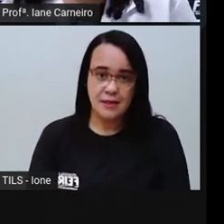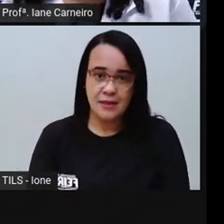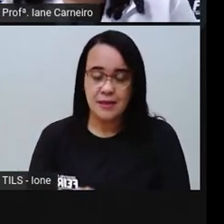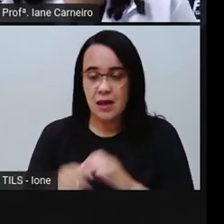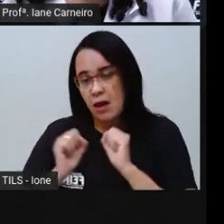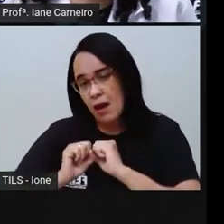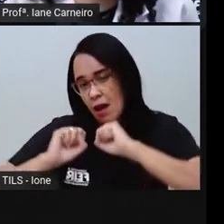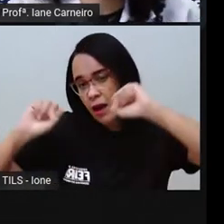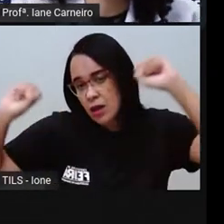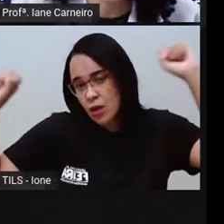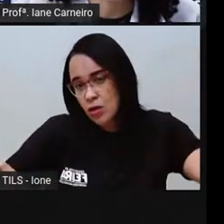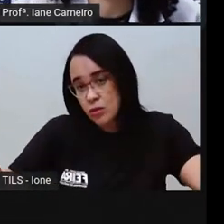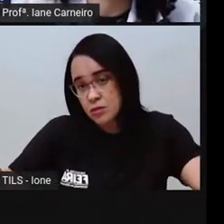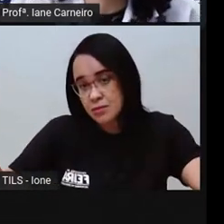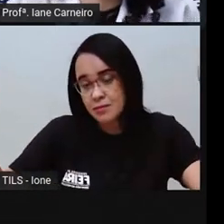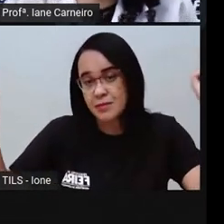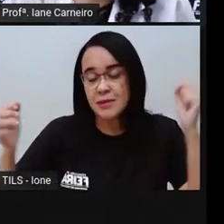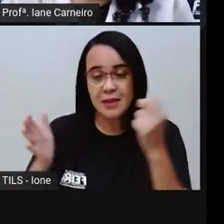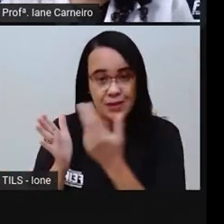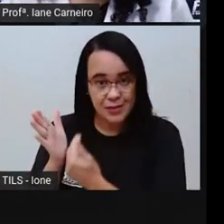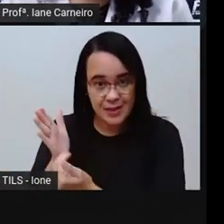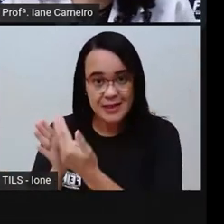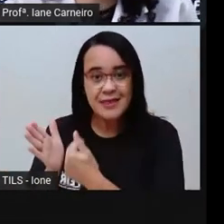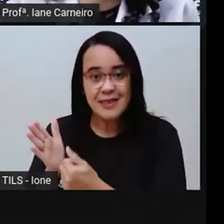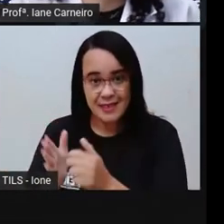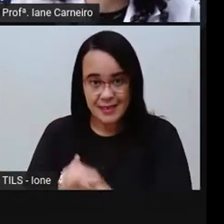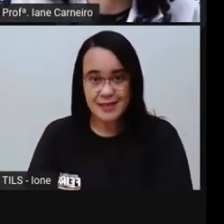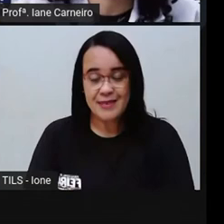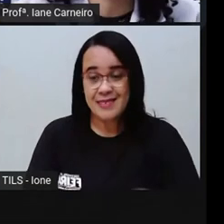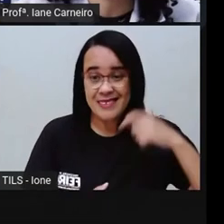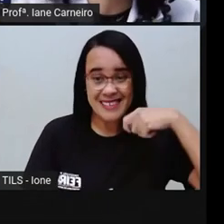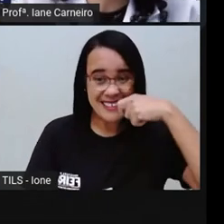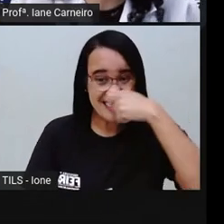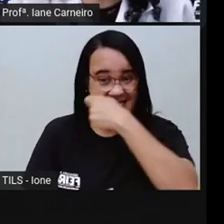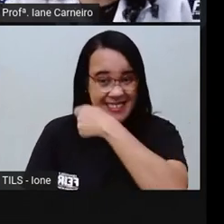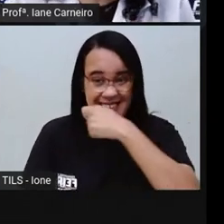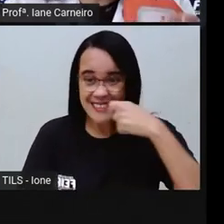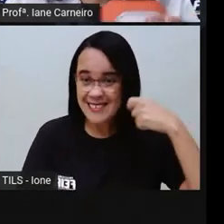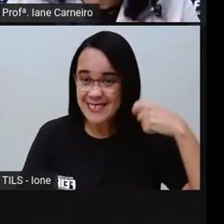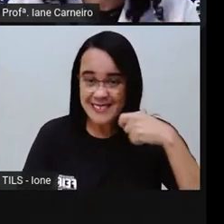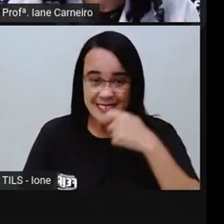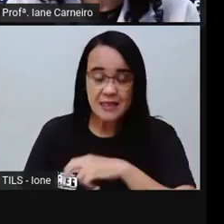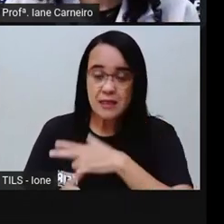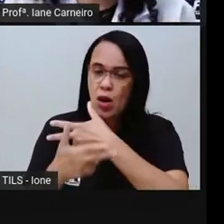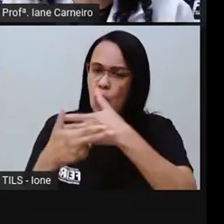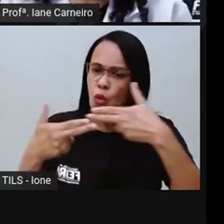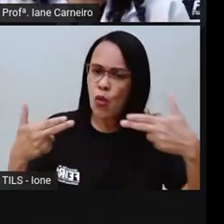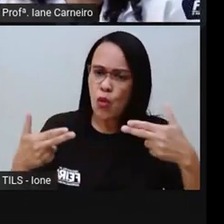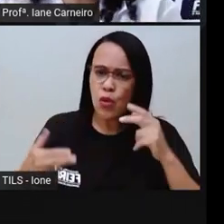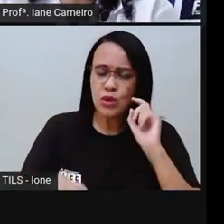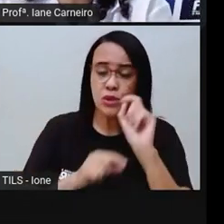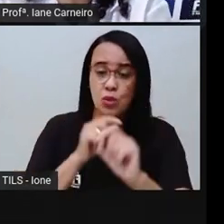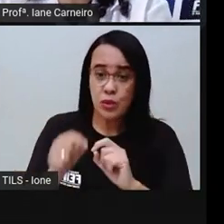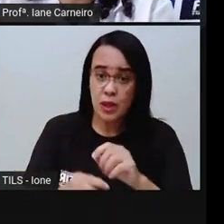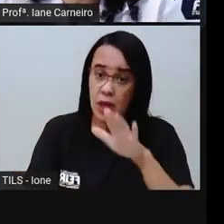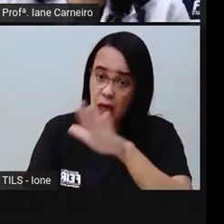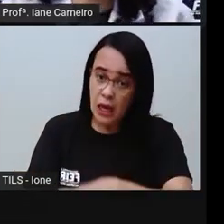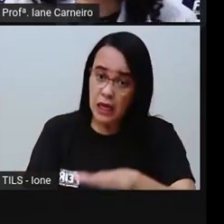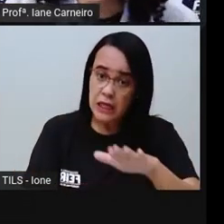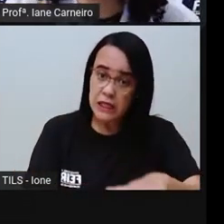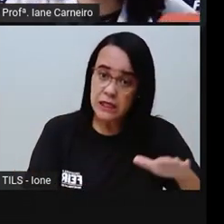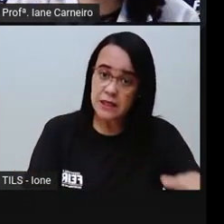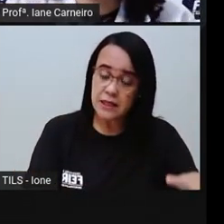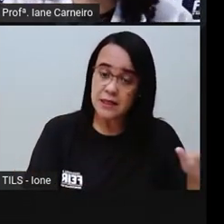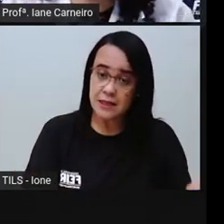o quadradinho do lado, acordar, né? Aí tem o bonequinho acordando, escovar os dentes. Então, são coisas que a criança vai fazer ao